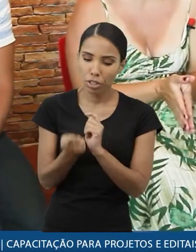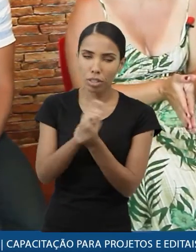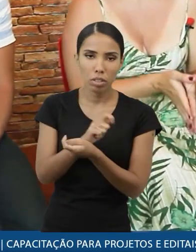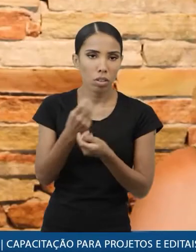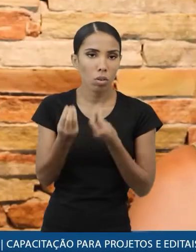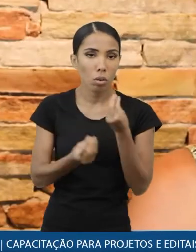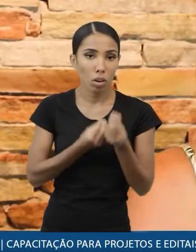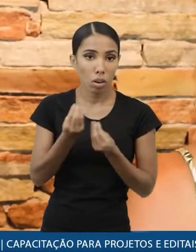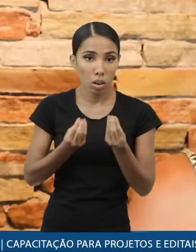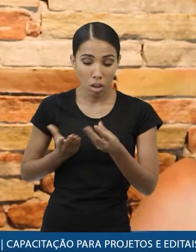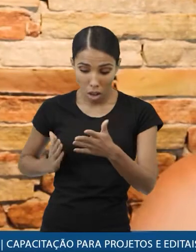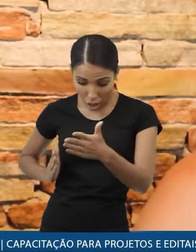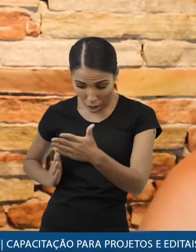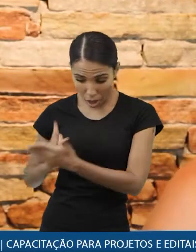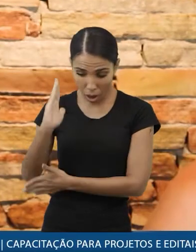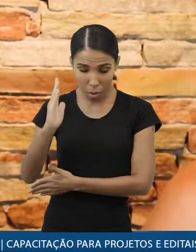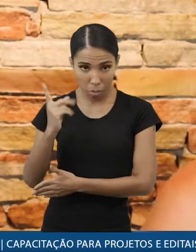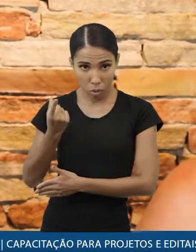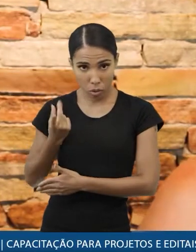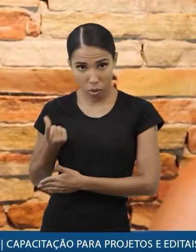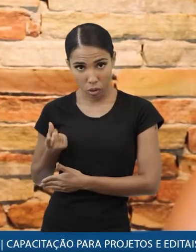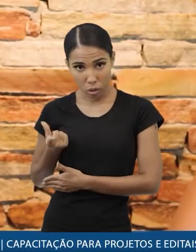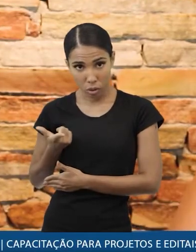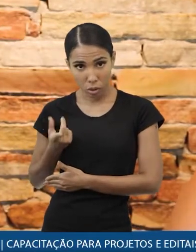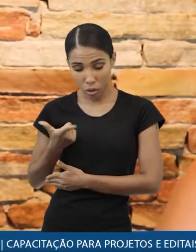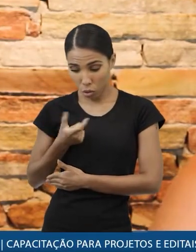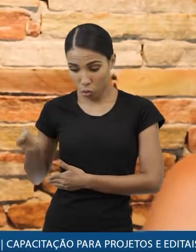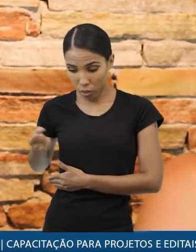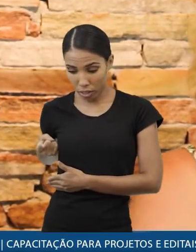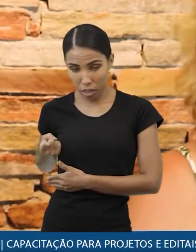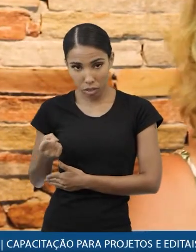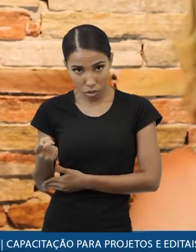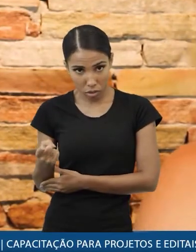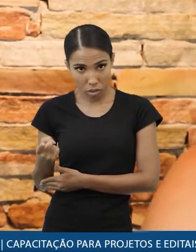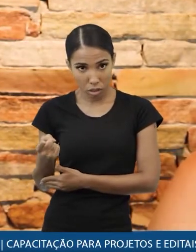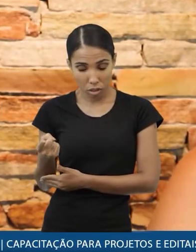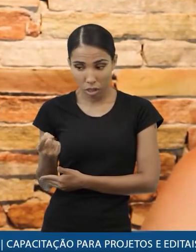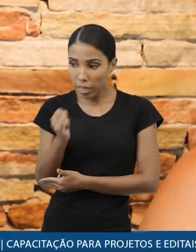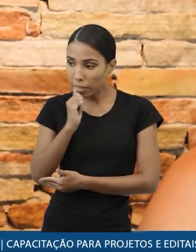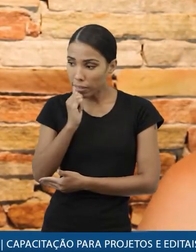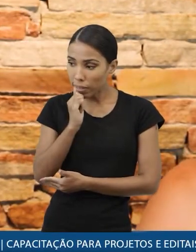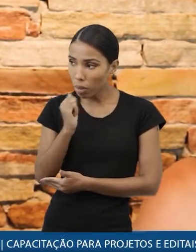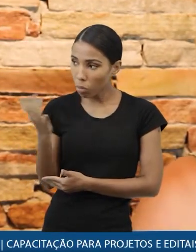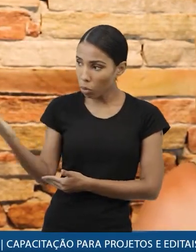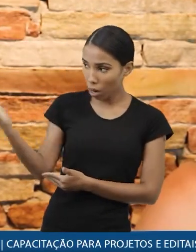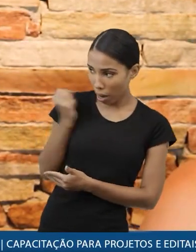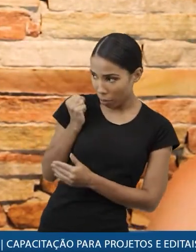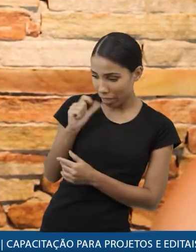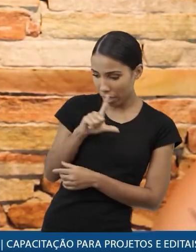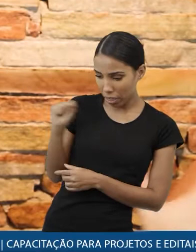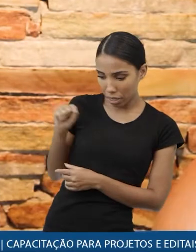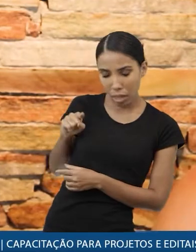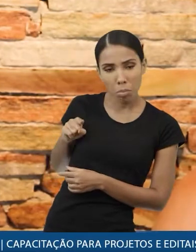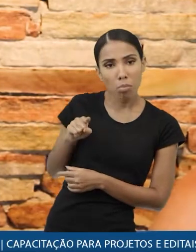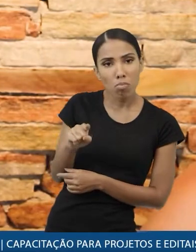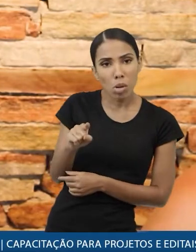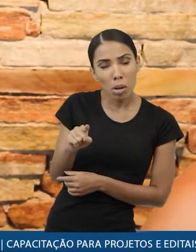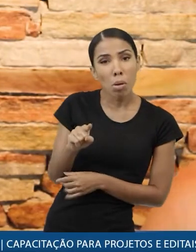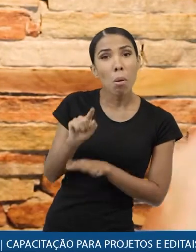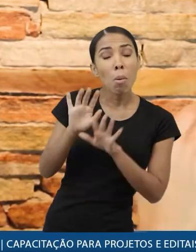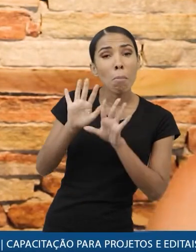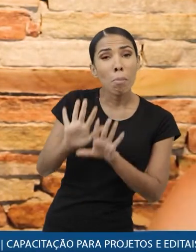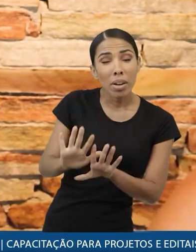orçamentária é você aprovar um orçamento de 200 mil mas você captar 100 e você ainda assim